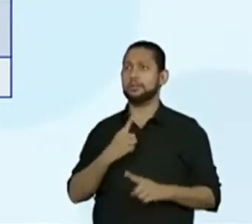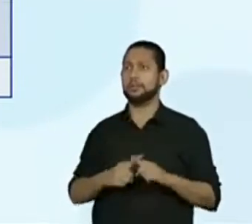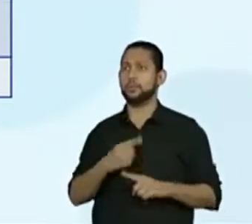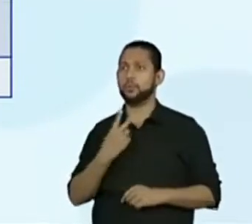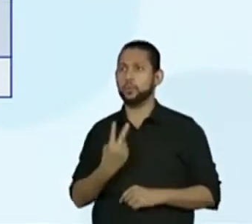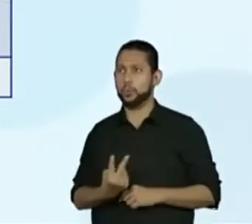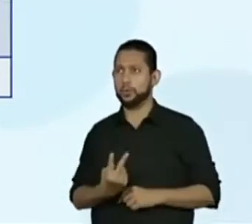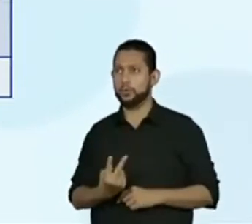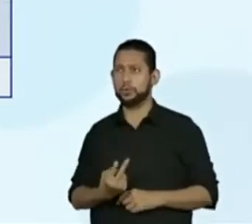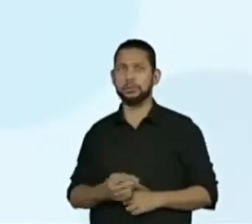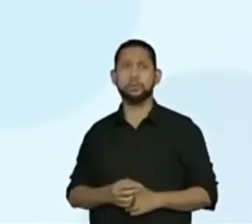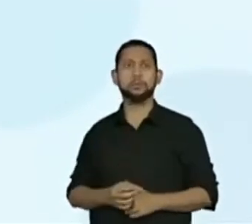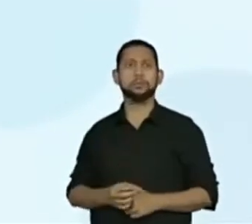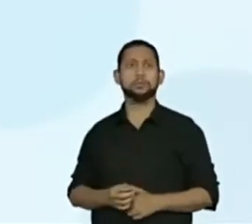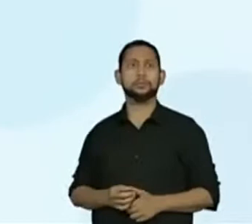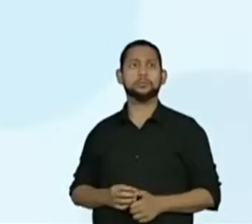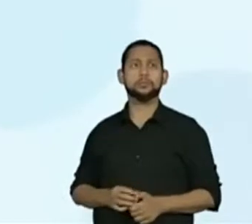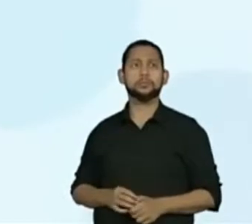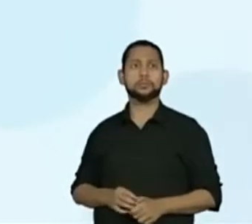2. Pode passar, oráculo?